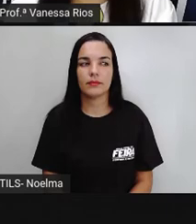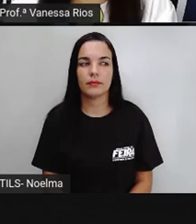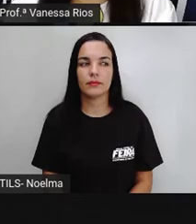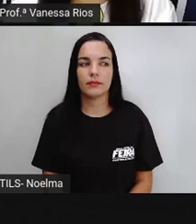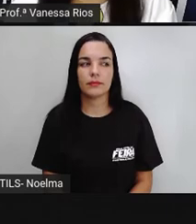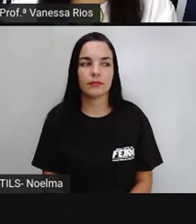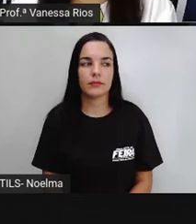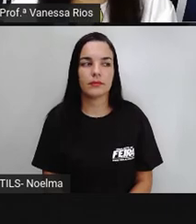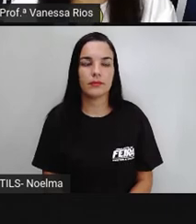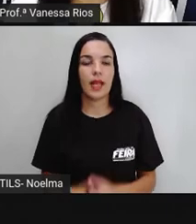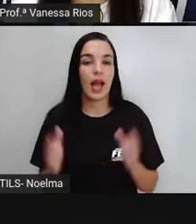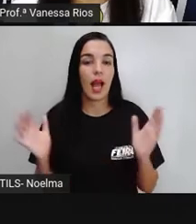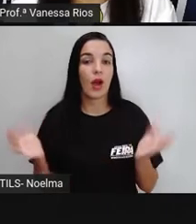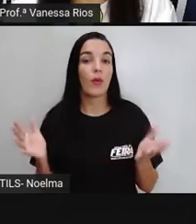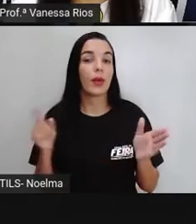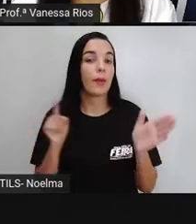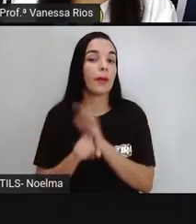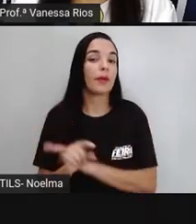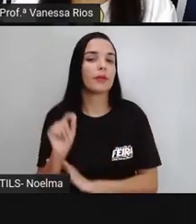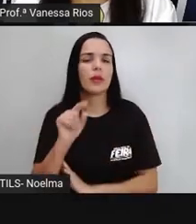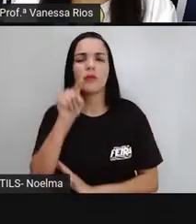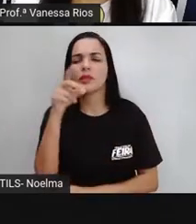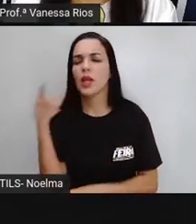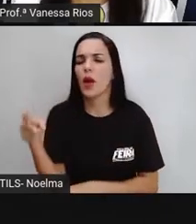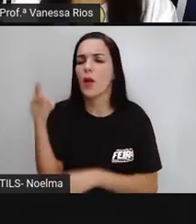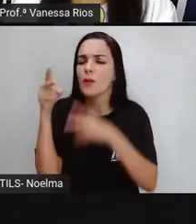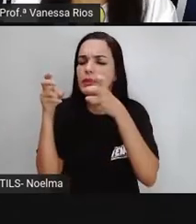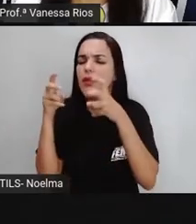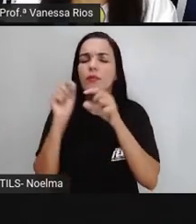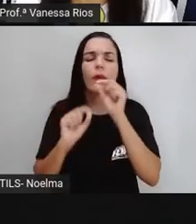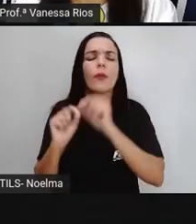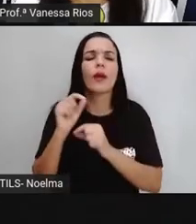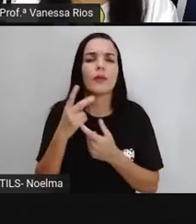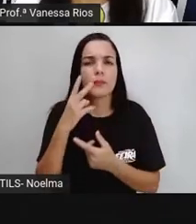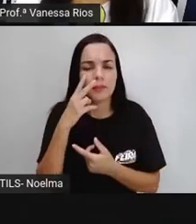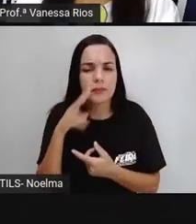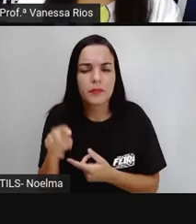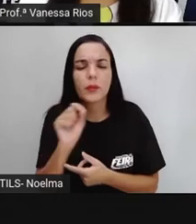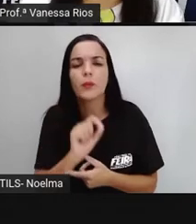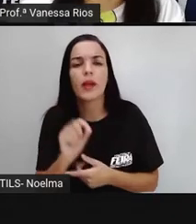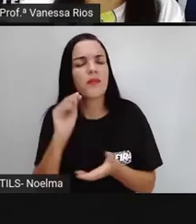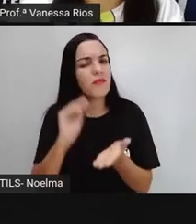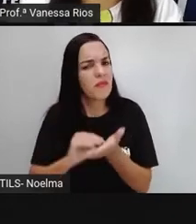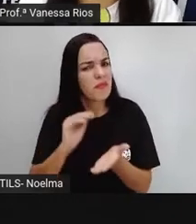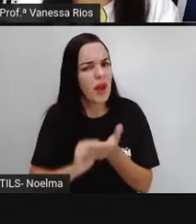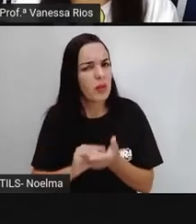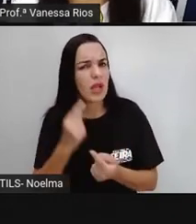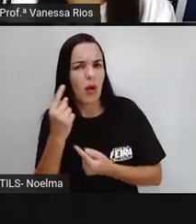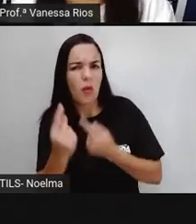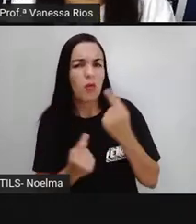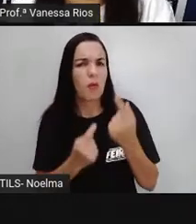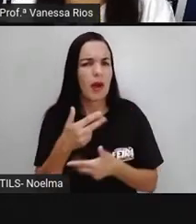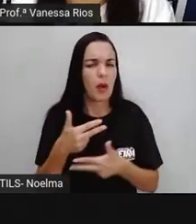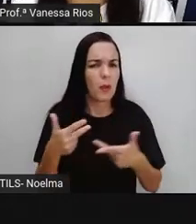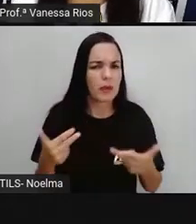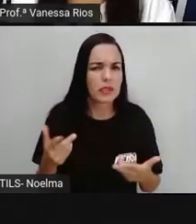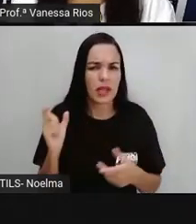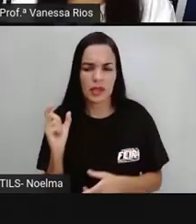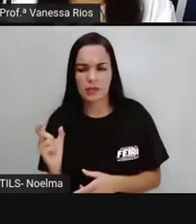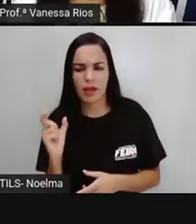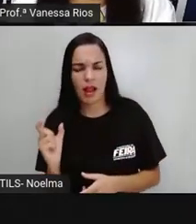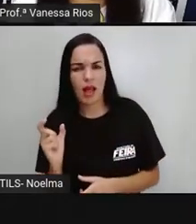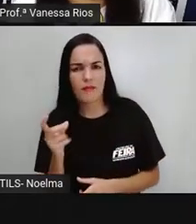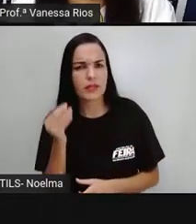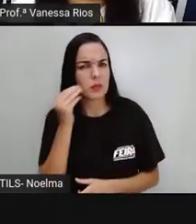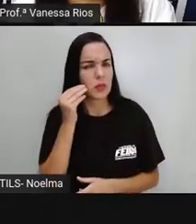E a pró agora pergunta. O que é que você observou? Está faltando alguma coisa nas palavras